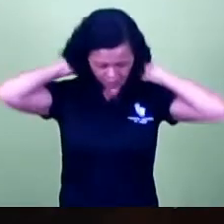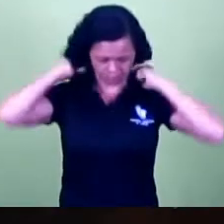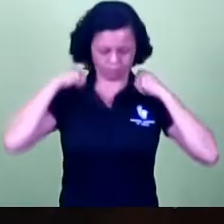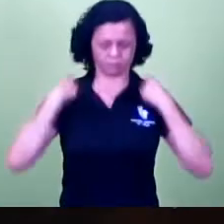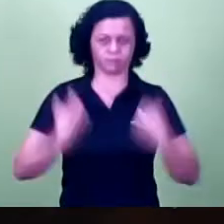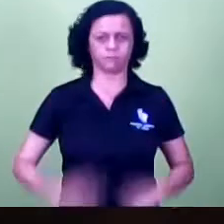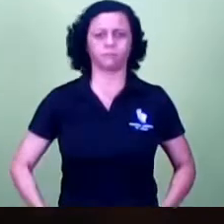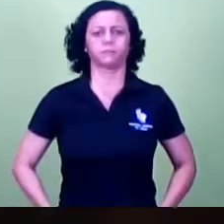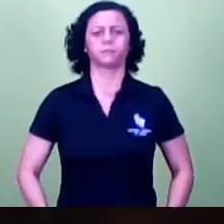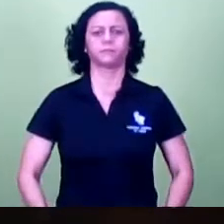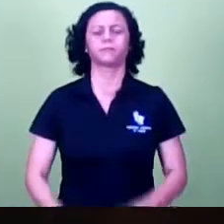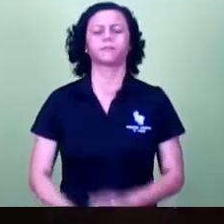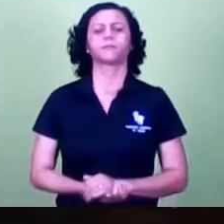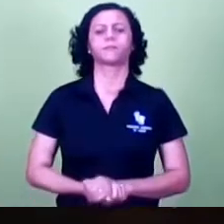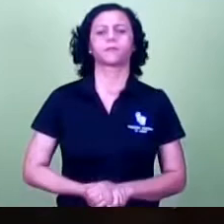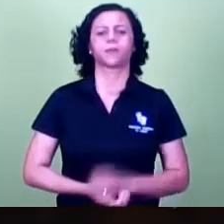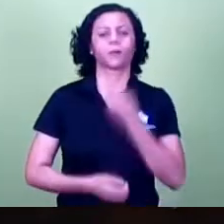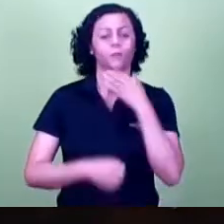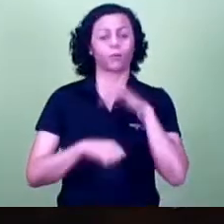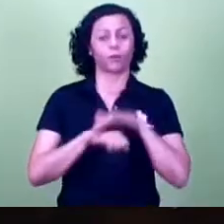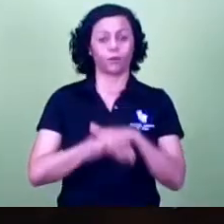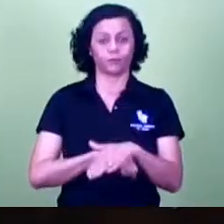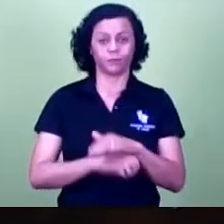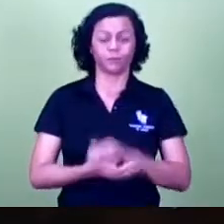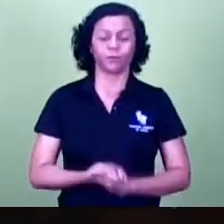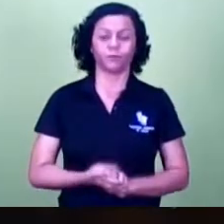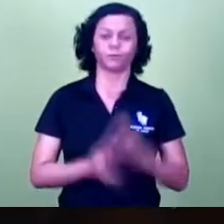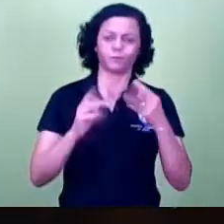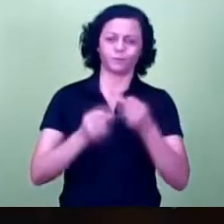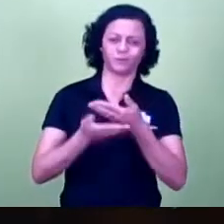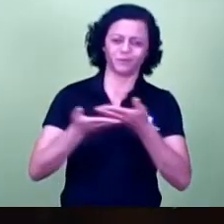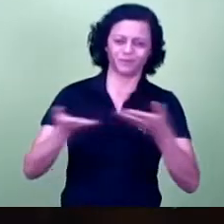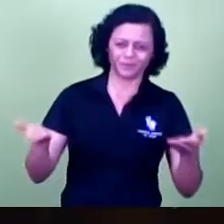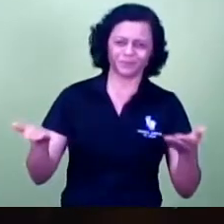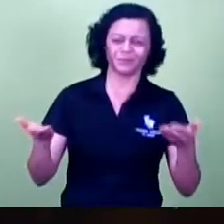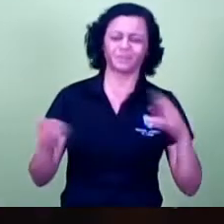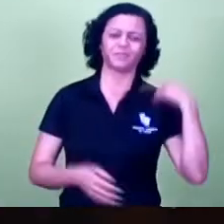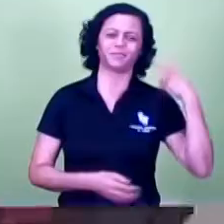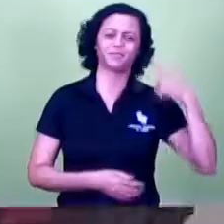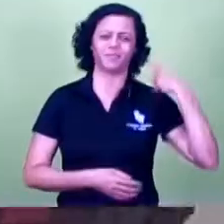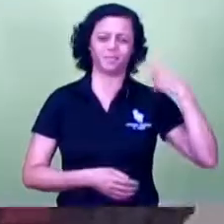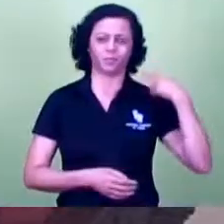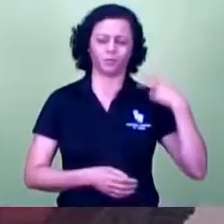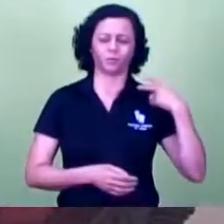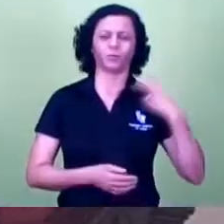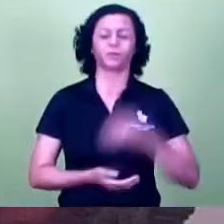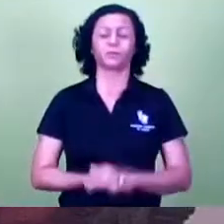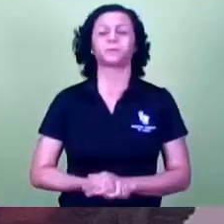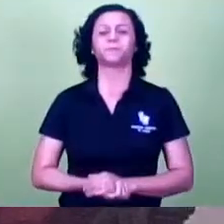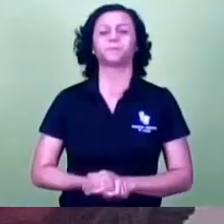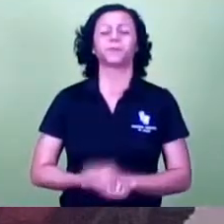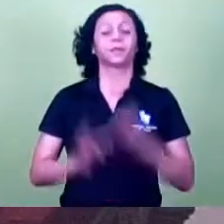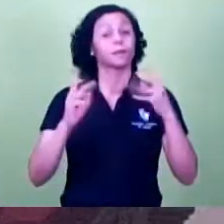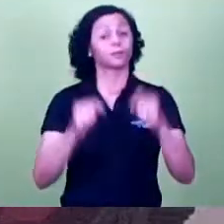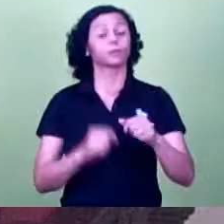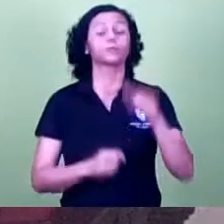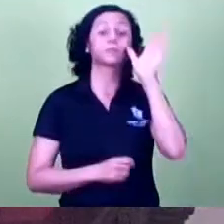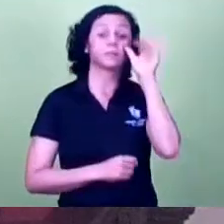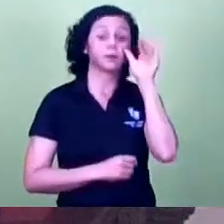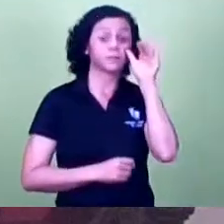Boa noite aos senhores e as senhoras vereadoras, aos telespectadores da